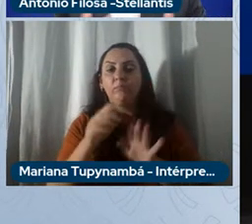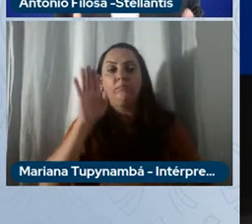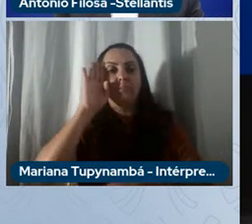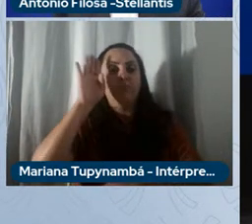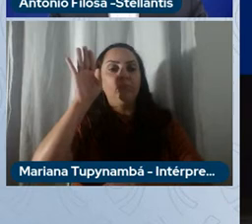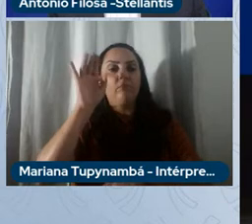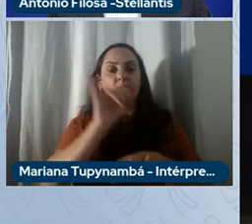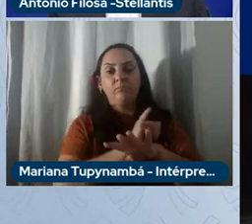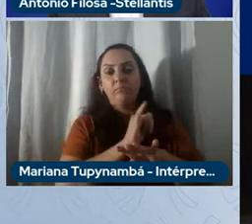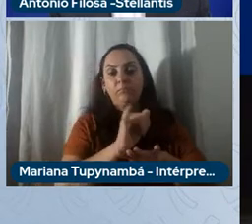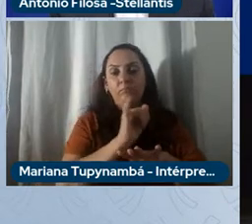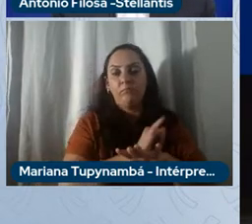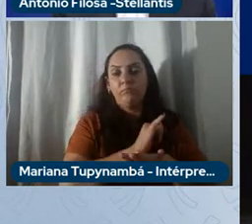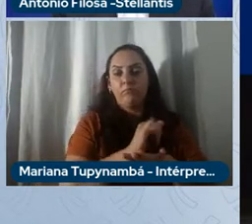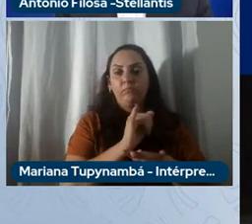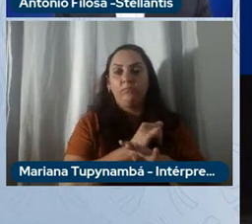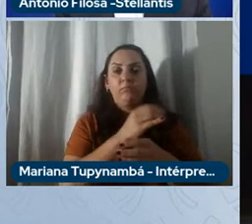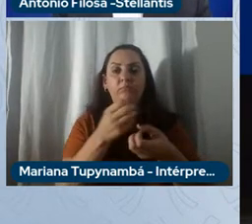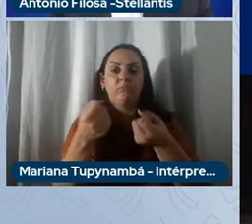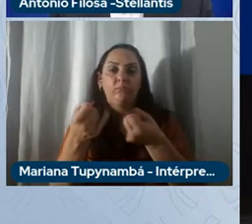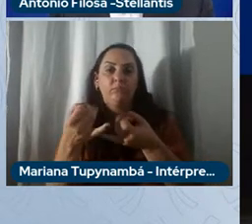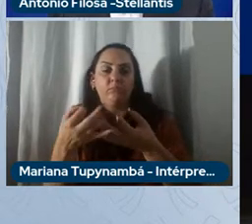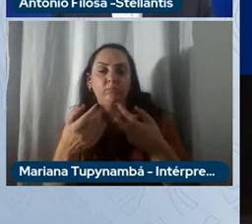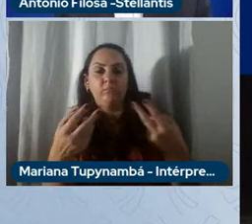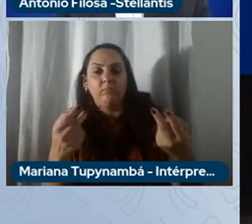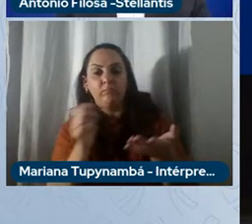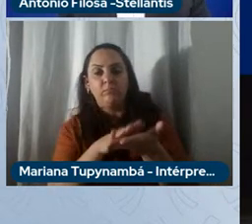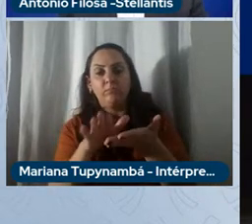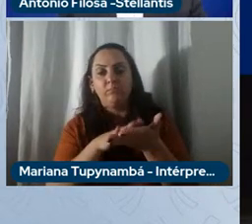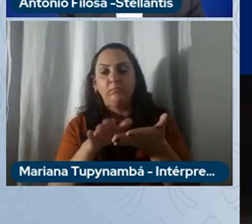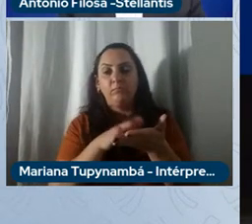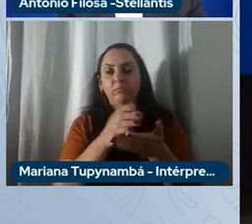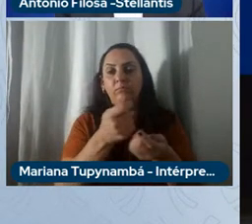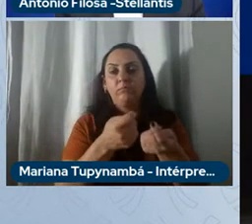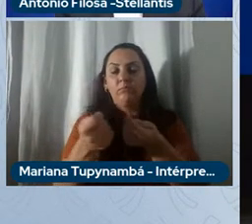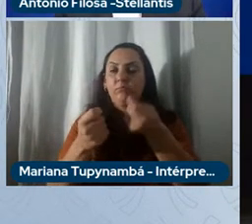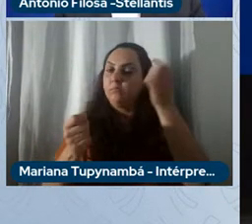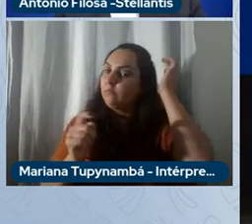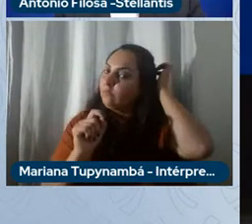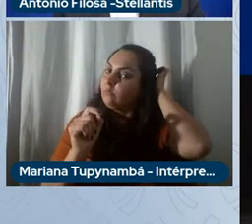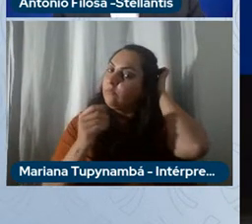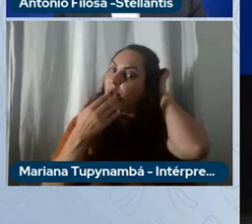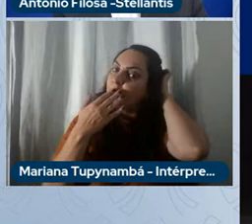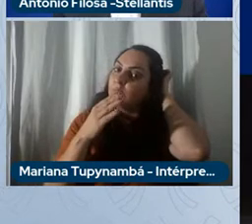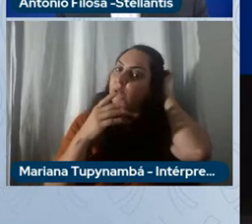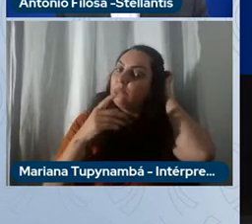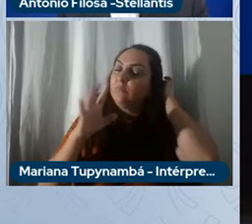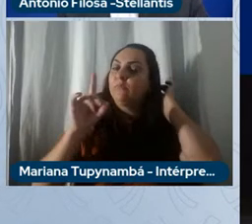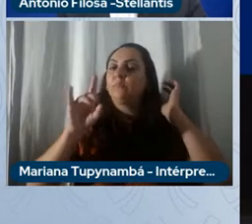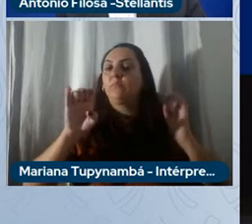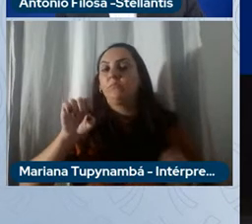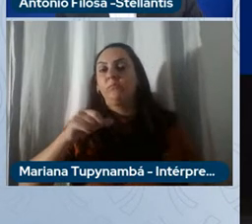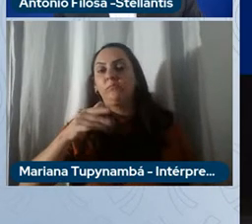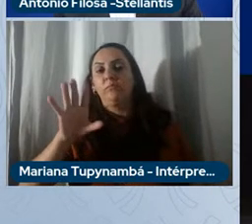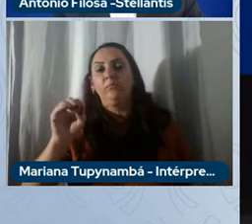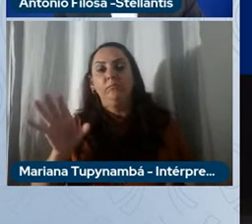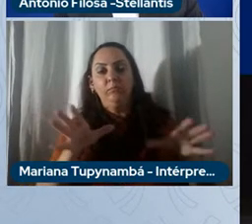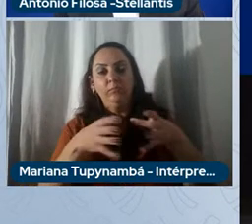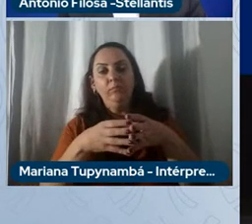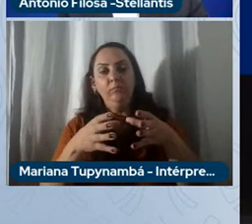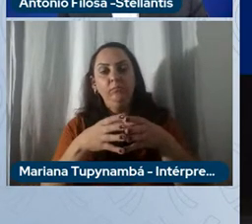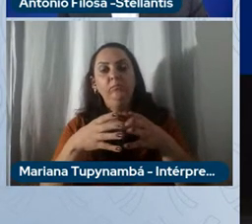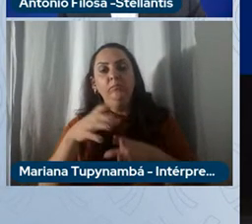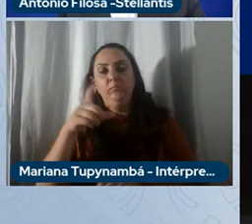e volumes de investimentos que temos para estes objetivos qual é o desafio o grupo de desafios das